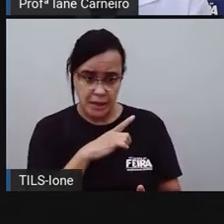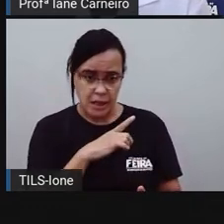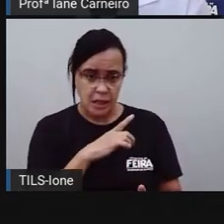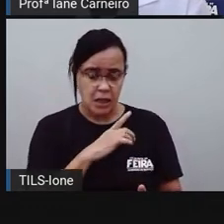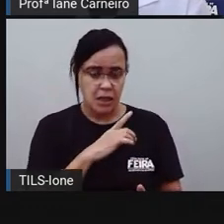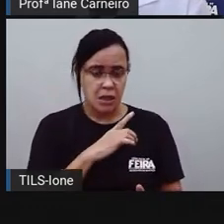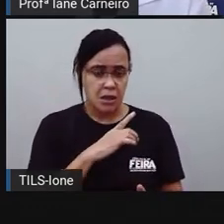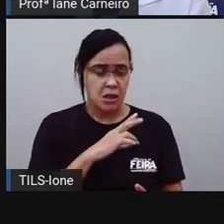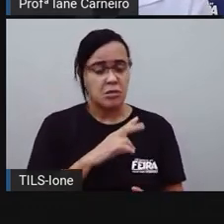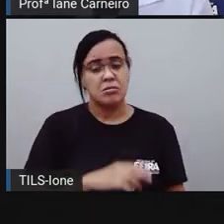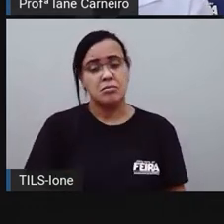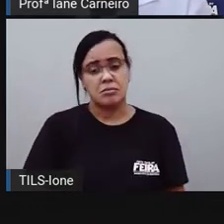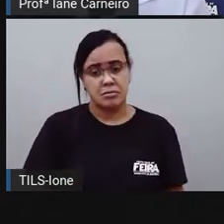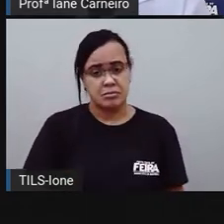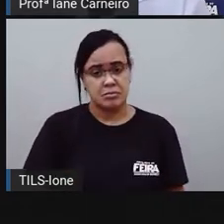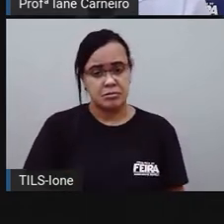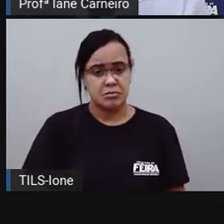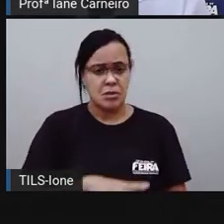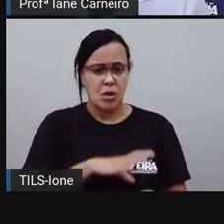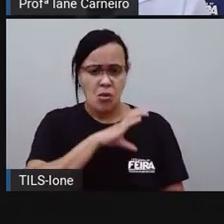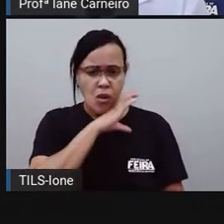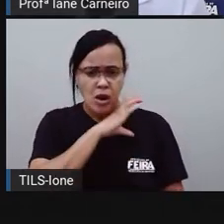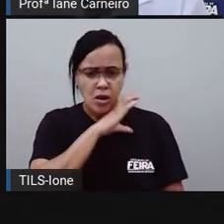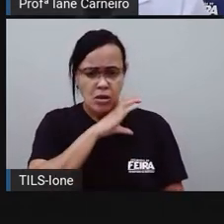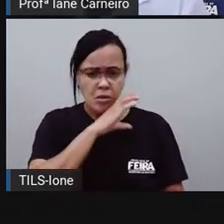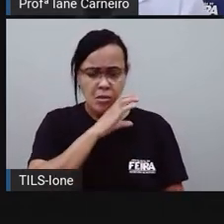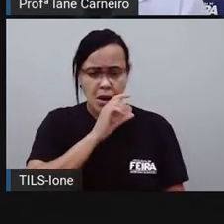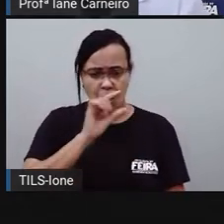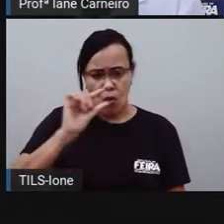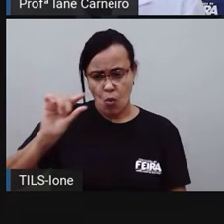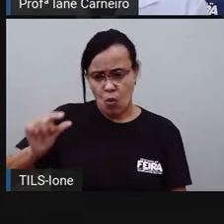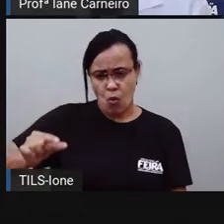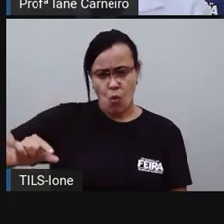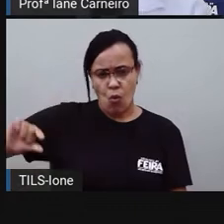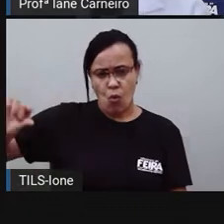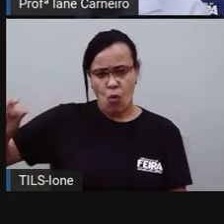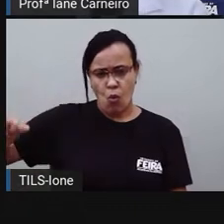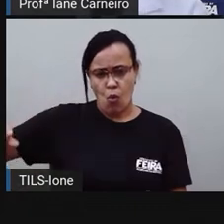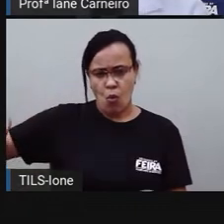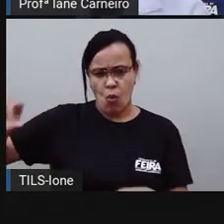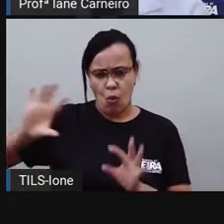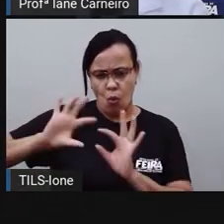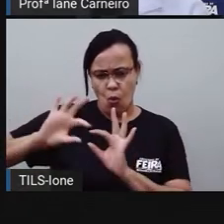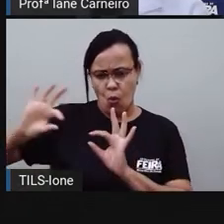Outra pergunta, ó. Qual é o animal que tem o rabo mais comprido?